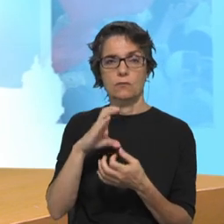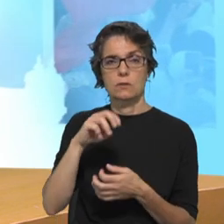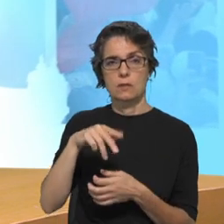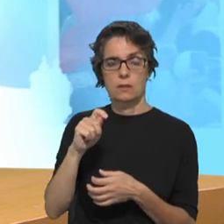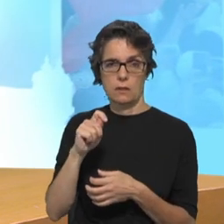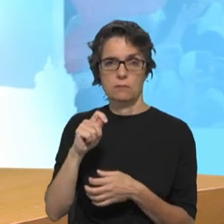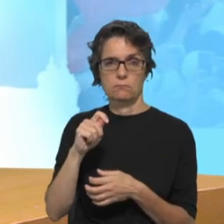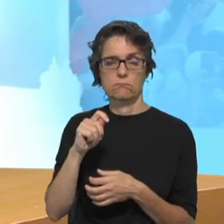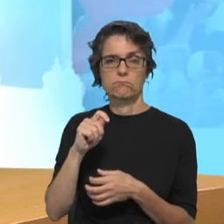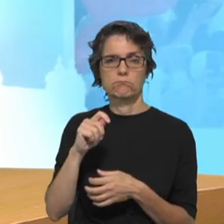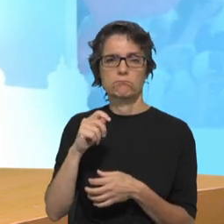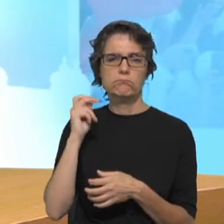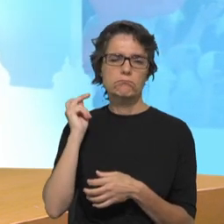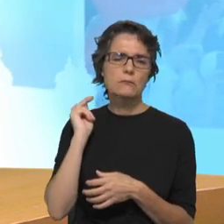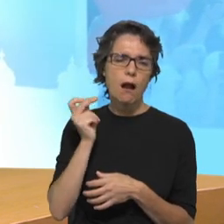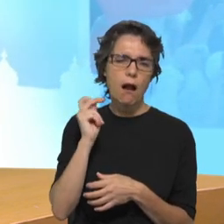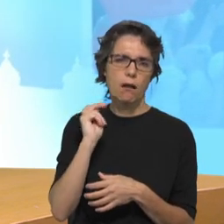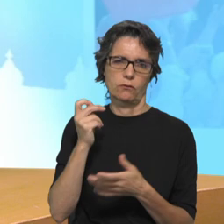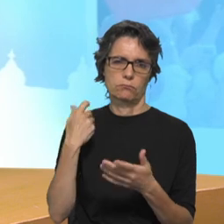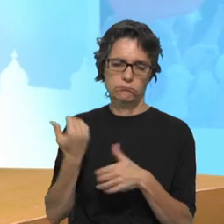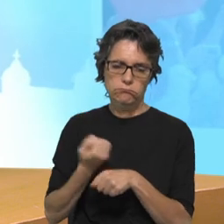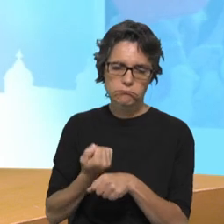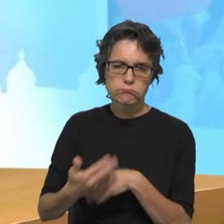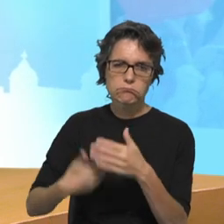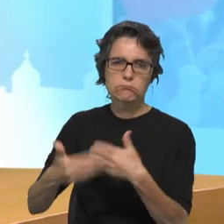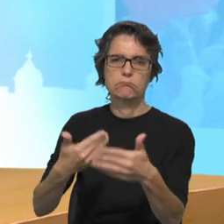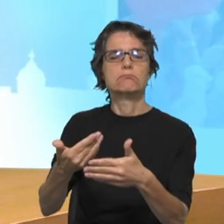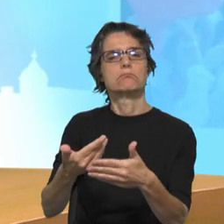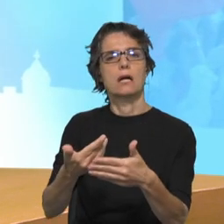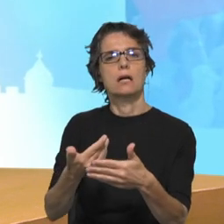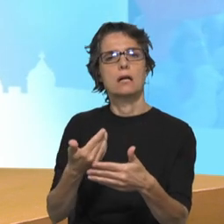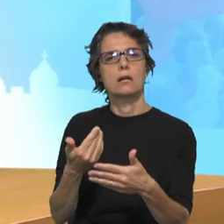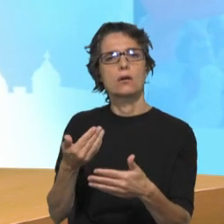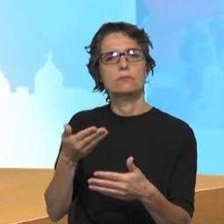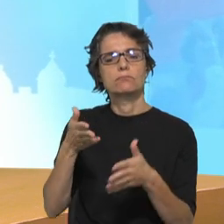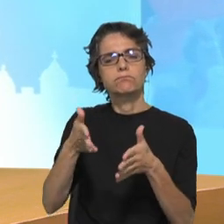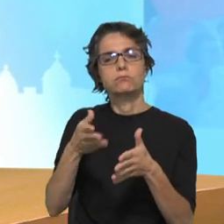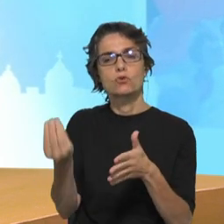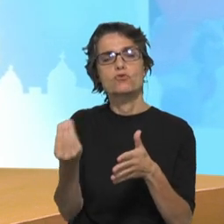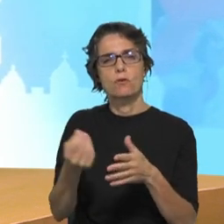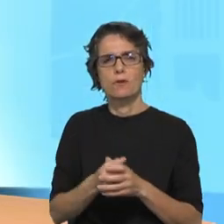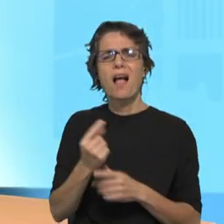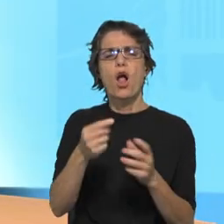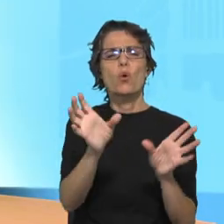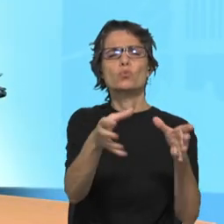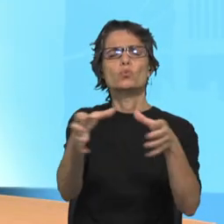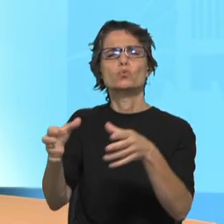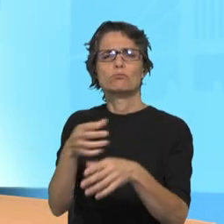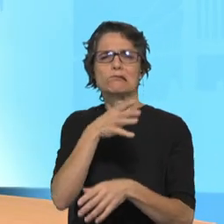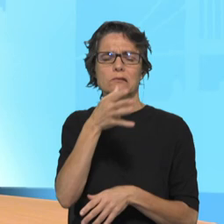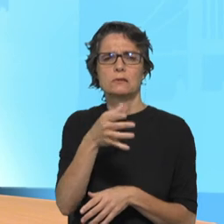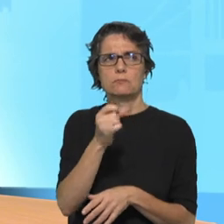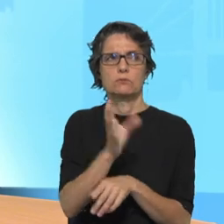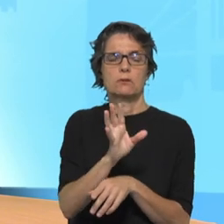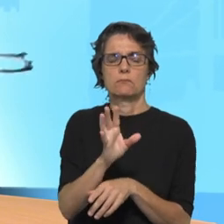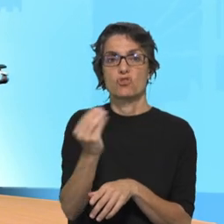jovens, que são eles os protagonistas do seu próprio desenvolvimento. Mas vemos muitas vezes alguns agrupamentos que até dizem que não podem ter mais